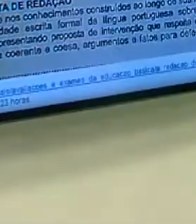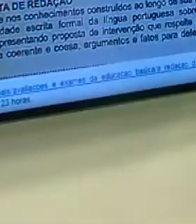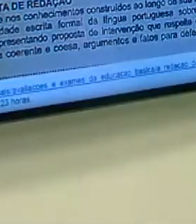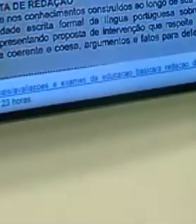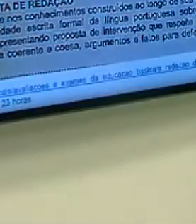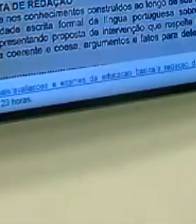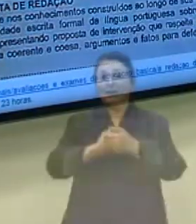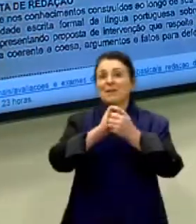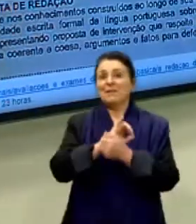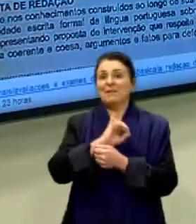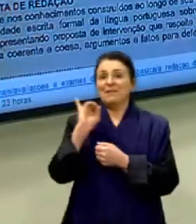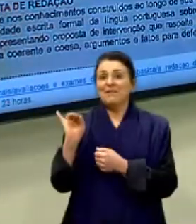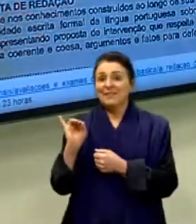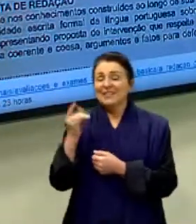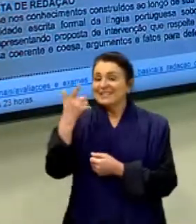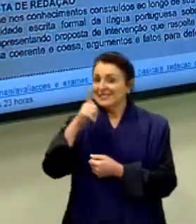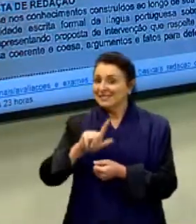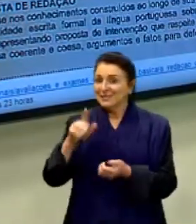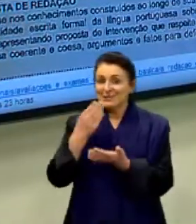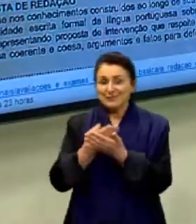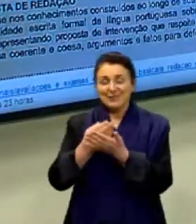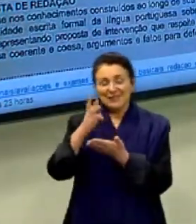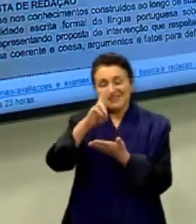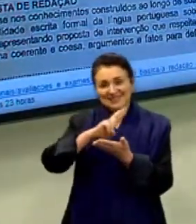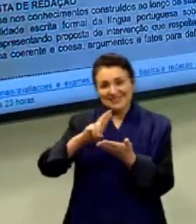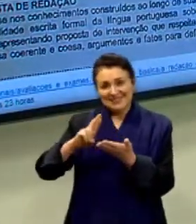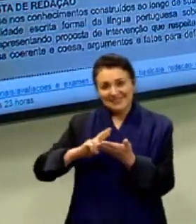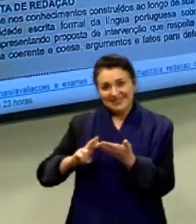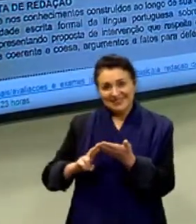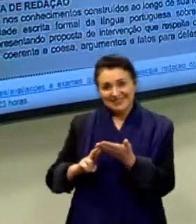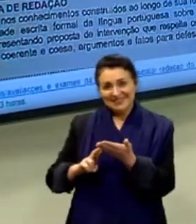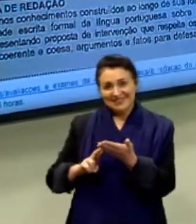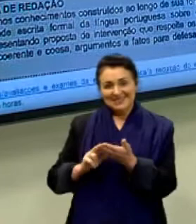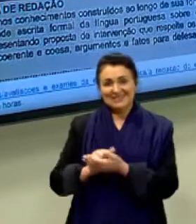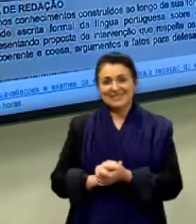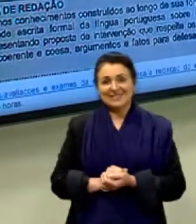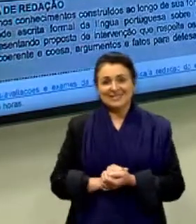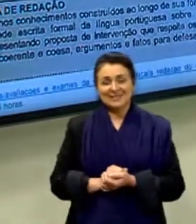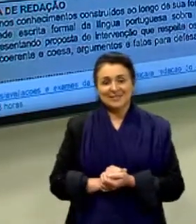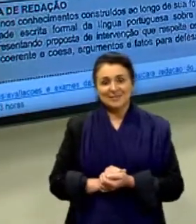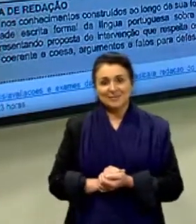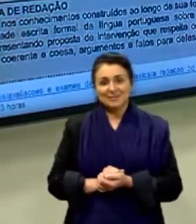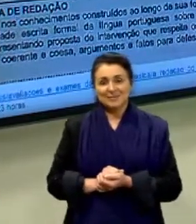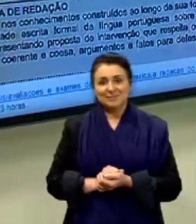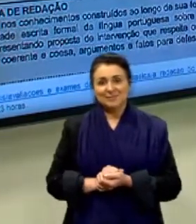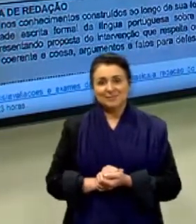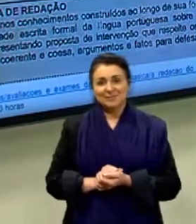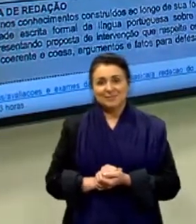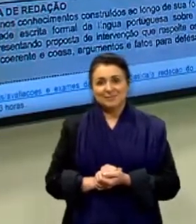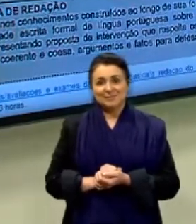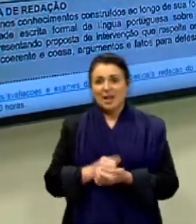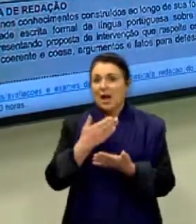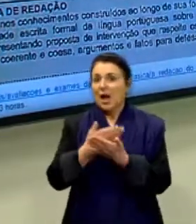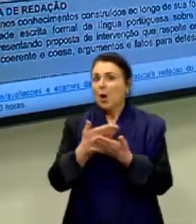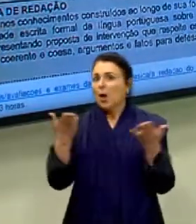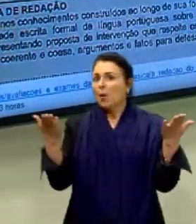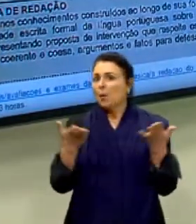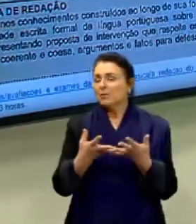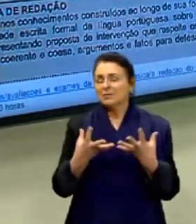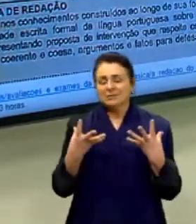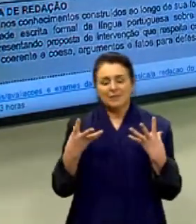E aí, galerinha, beleza? Voltamos, então, para o nosso segundo bloco da aula de redação. E a aula hoje está